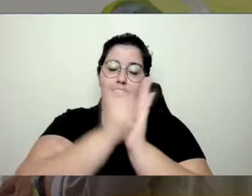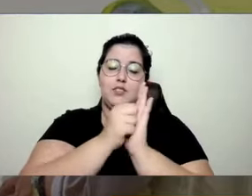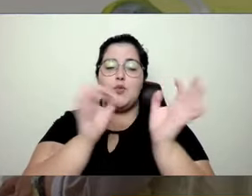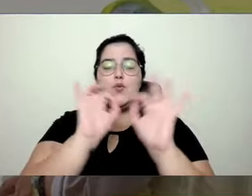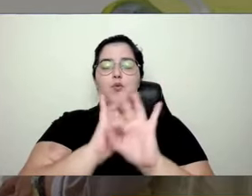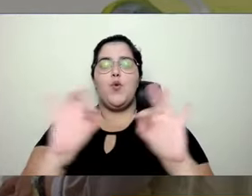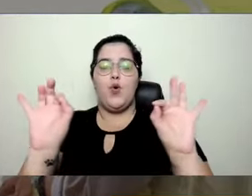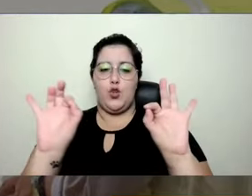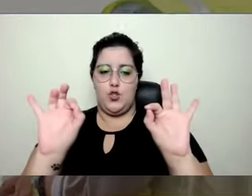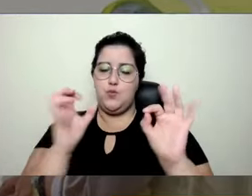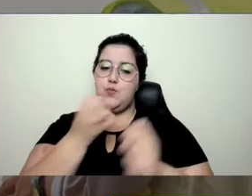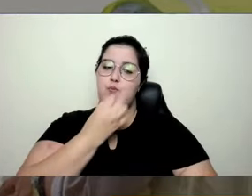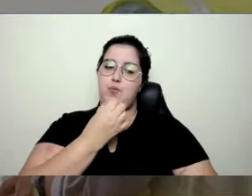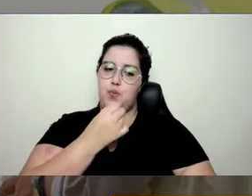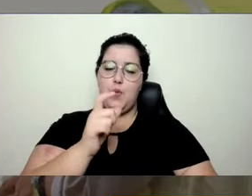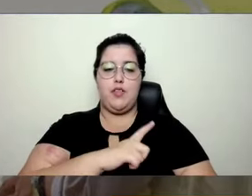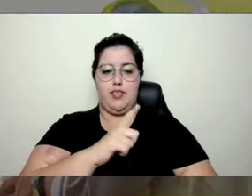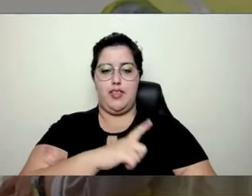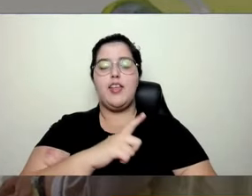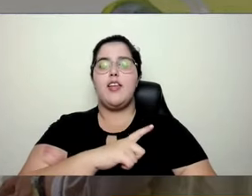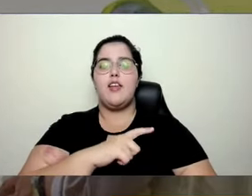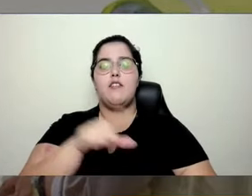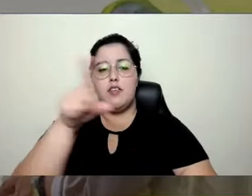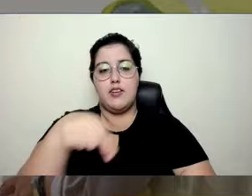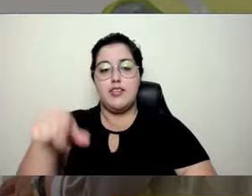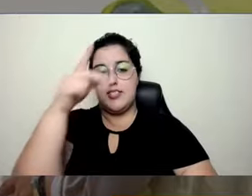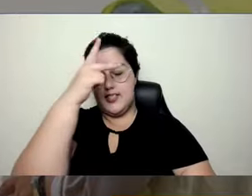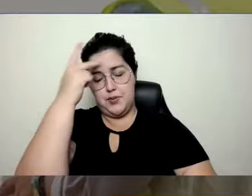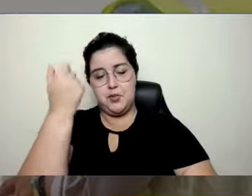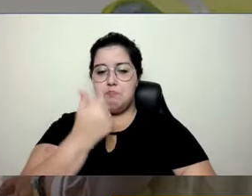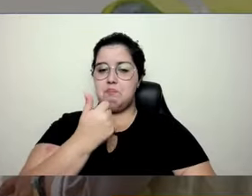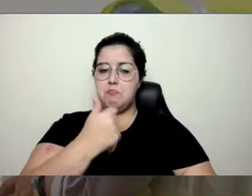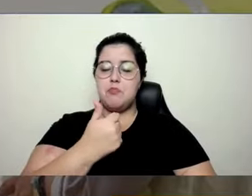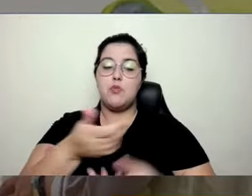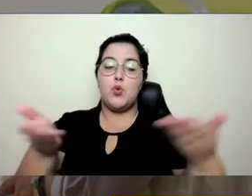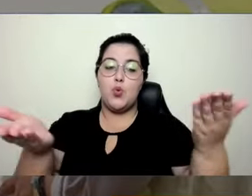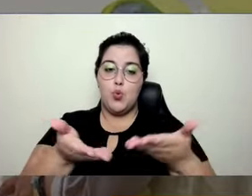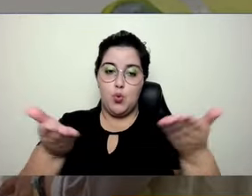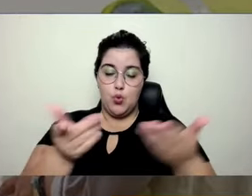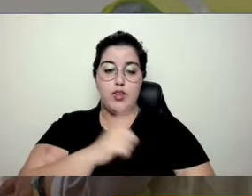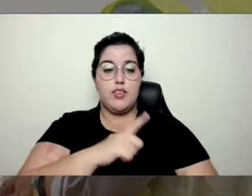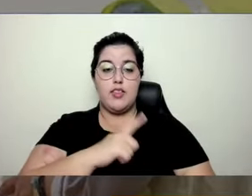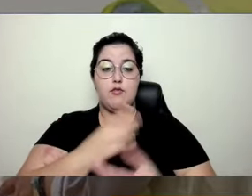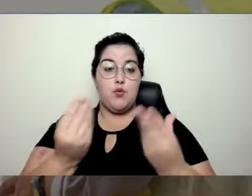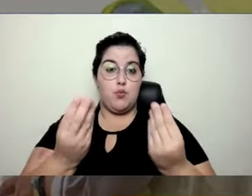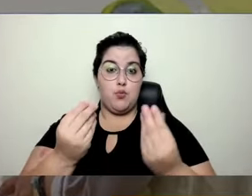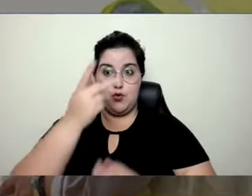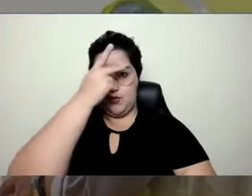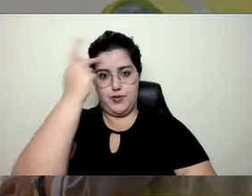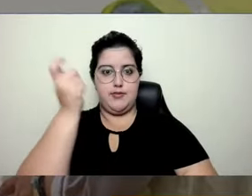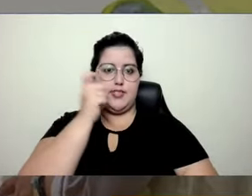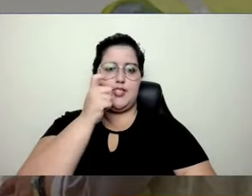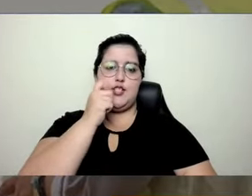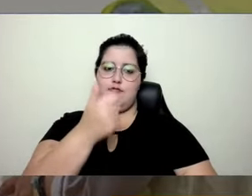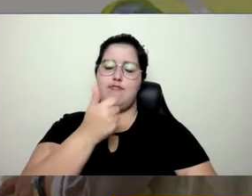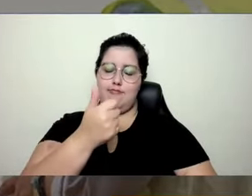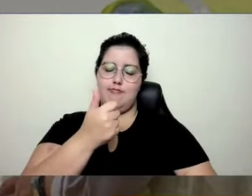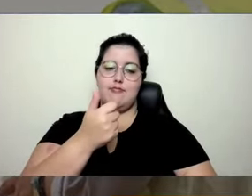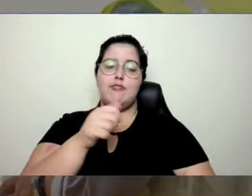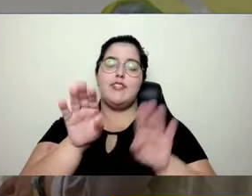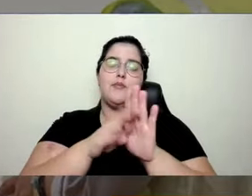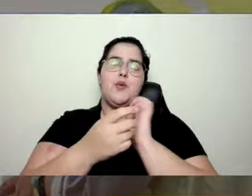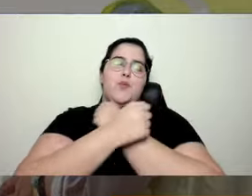a quantidade de inscrições, hoje a gente teve muitas pessoas aqui e um abraço,